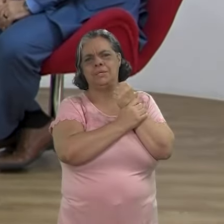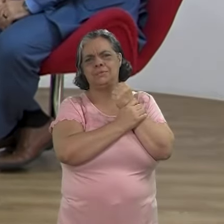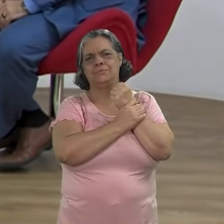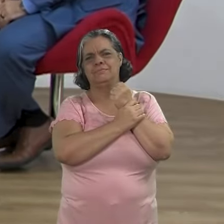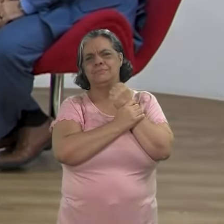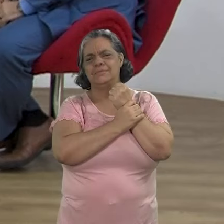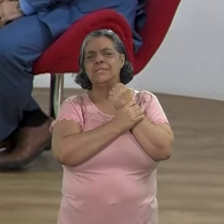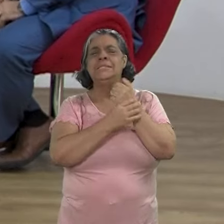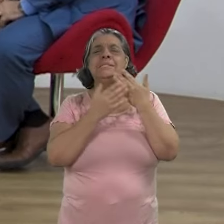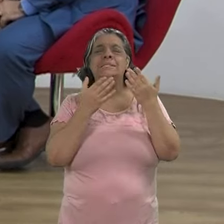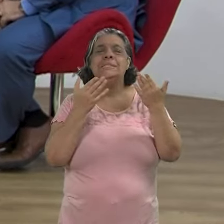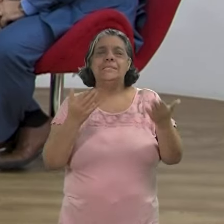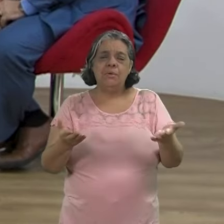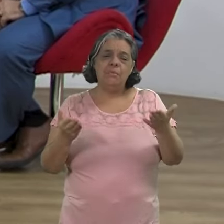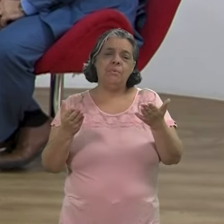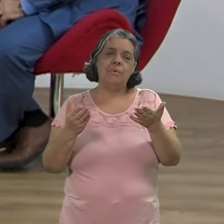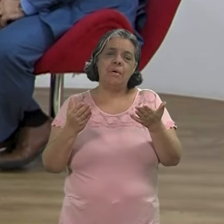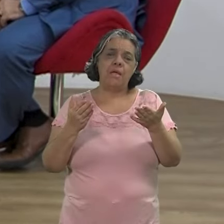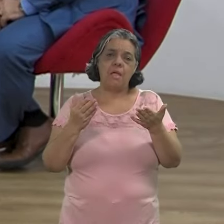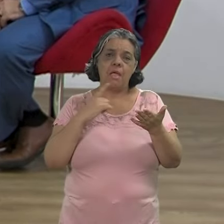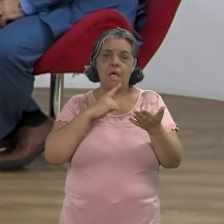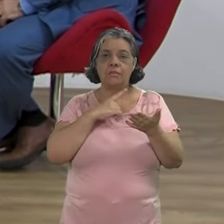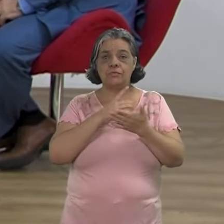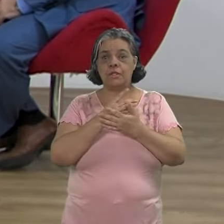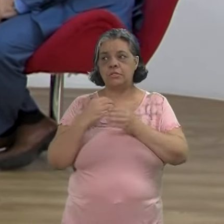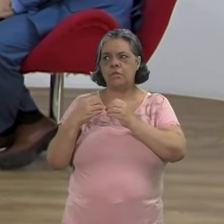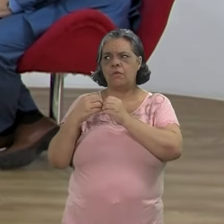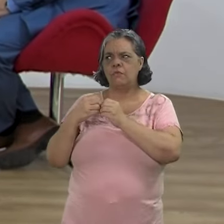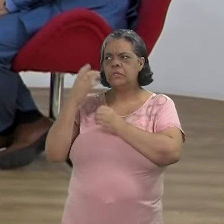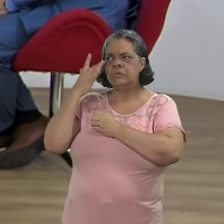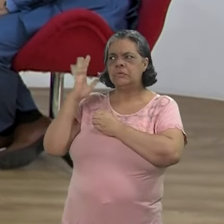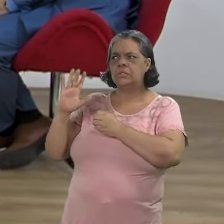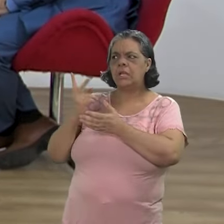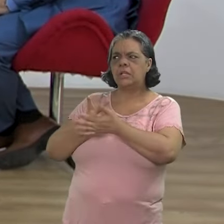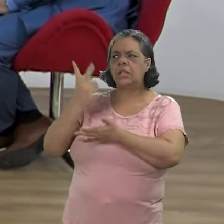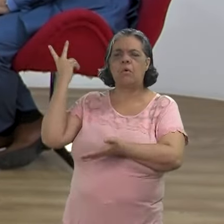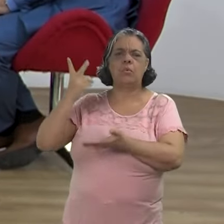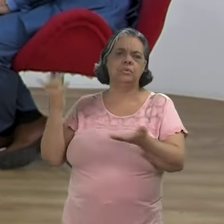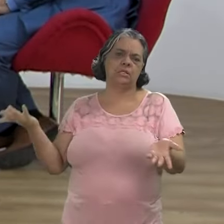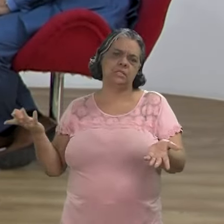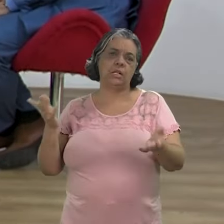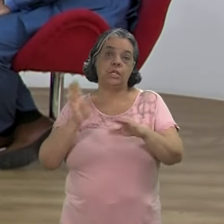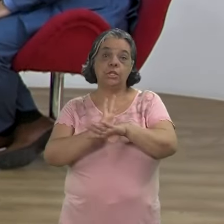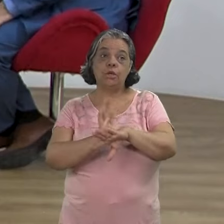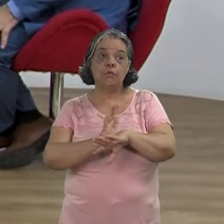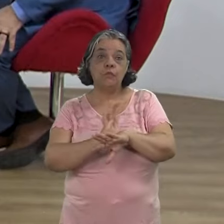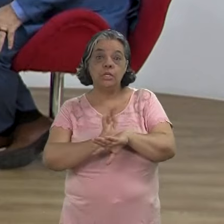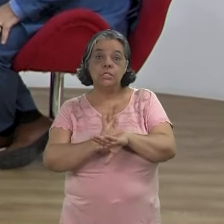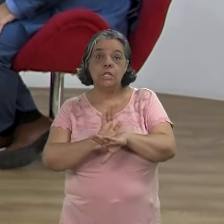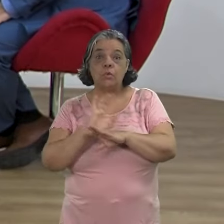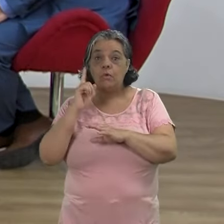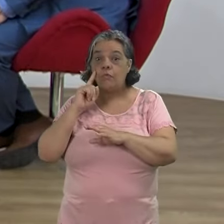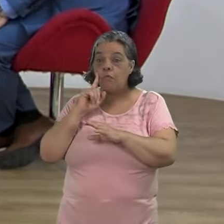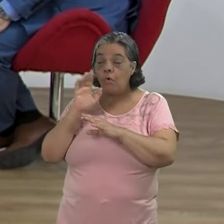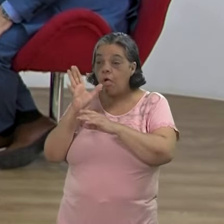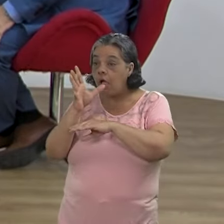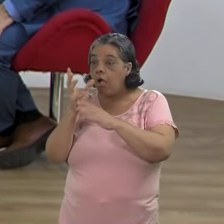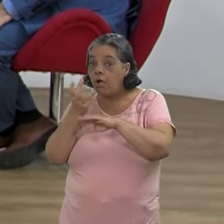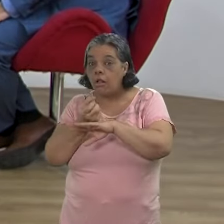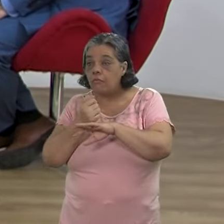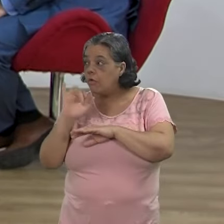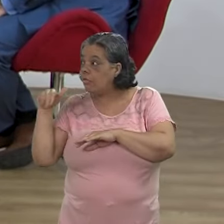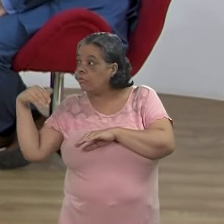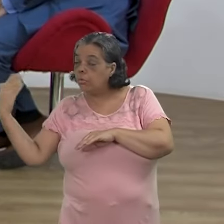num circuito de festival. Muitas vezes o seu vizinho nem sabe que está acontecendo um festival que teve um filme que foi gravado aqui do lado